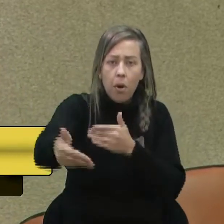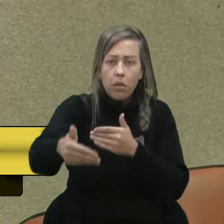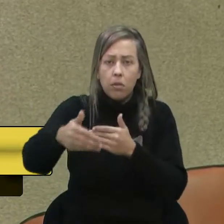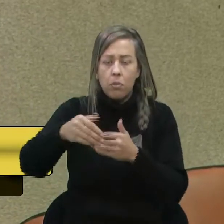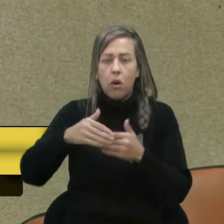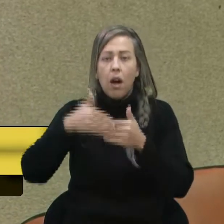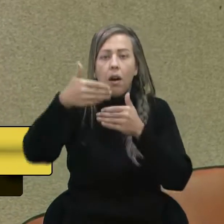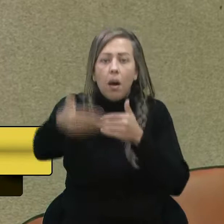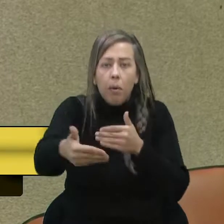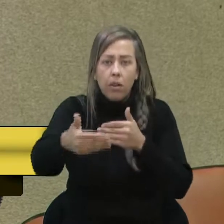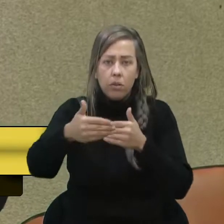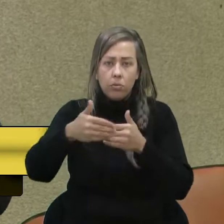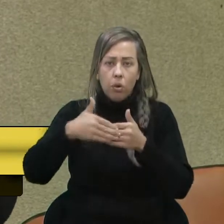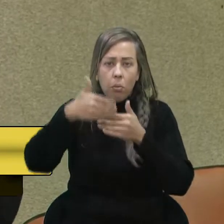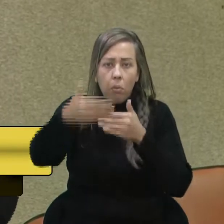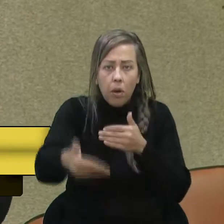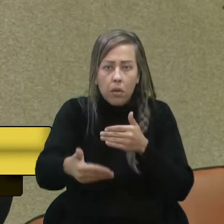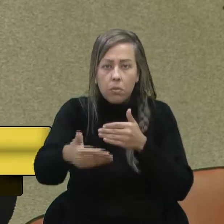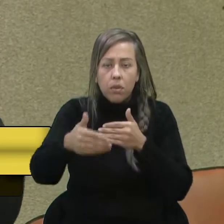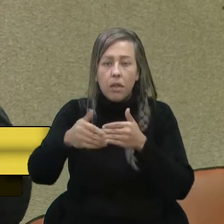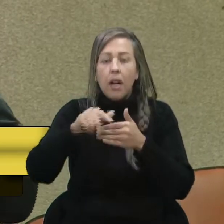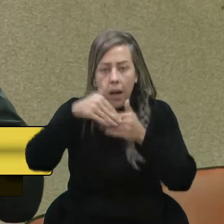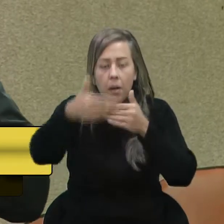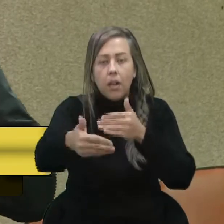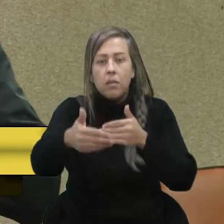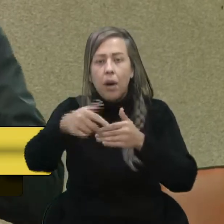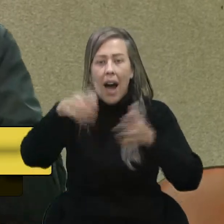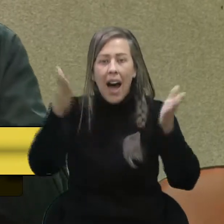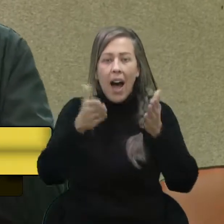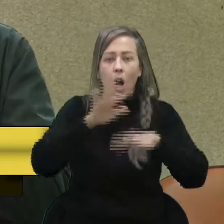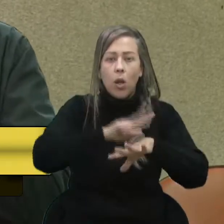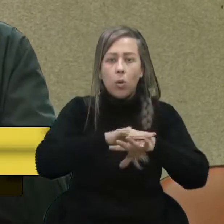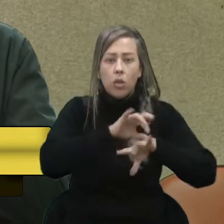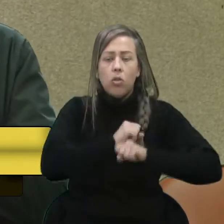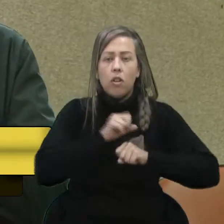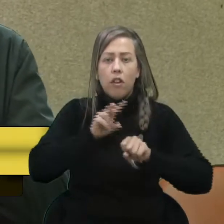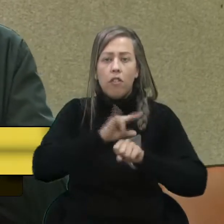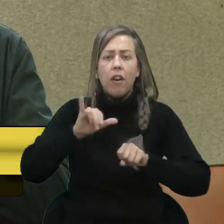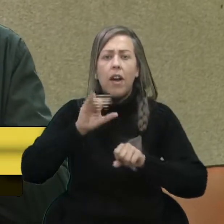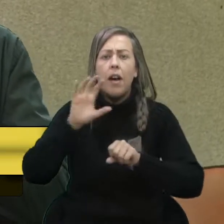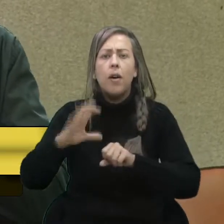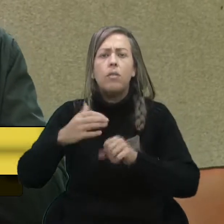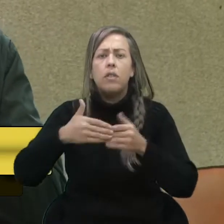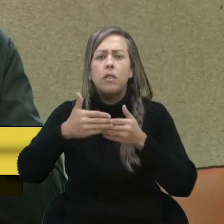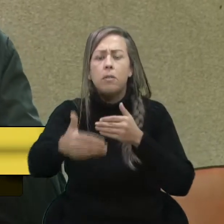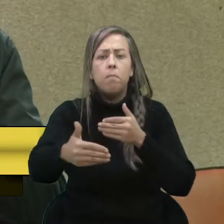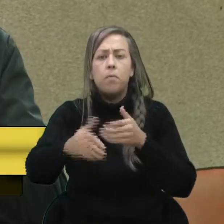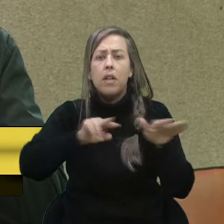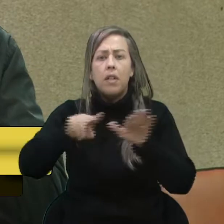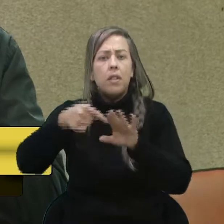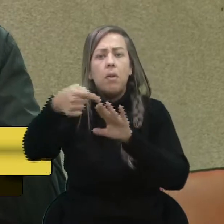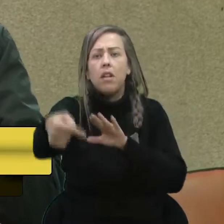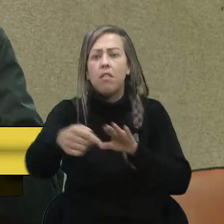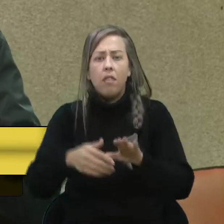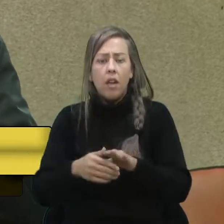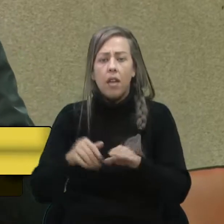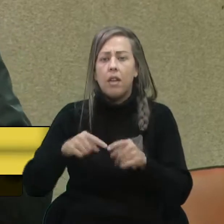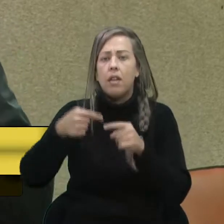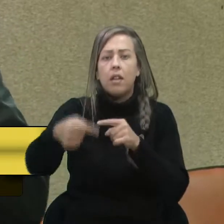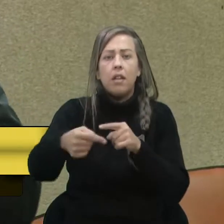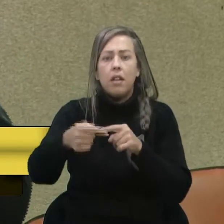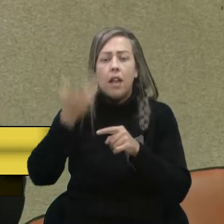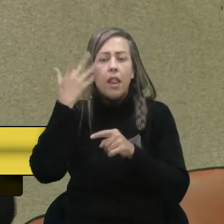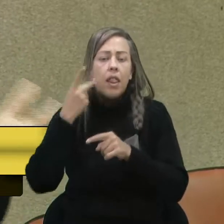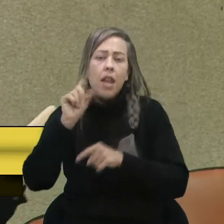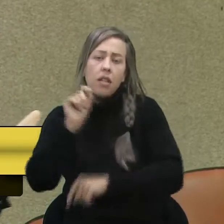na frente, ali. Virando a curva, é o dos professores. Então isso vai acontecer, eu acredito, semana que vem, mas tardar daqui a 10